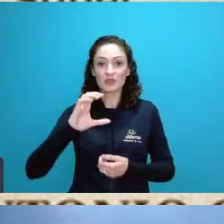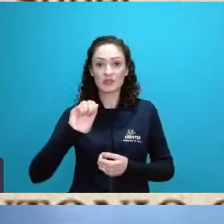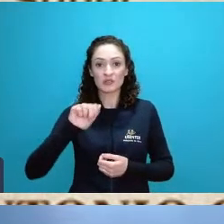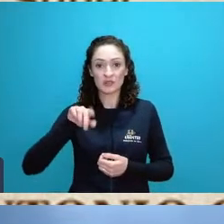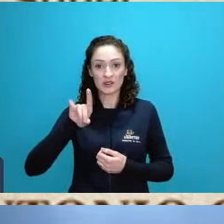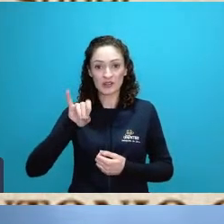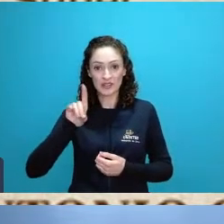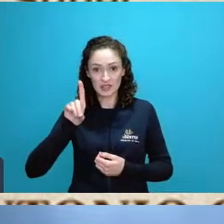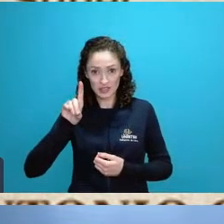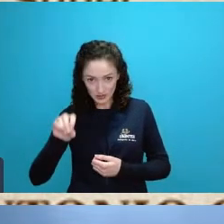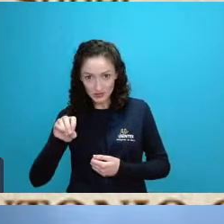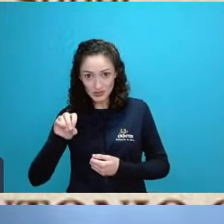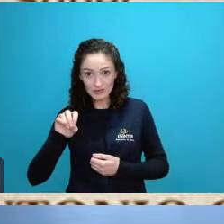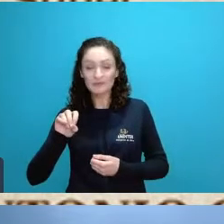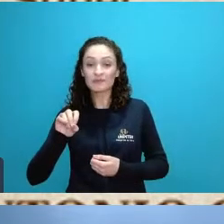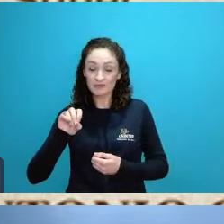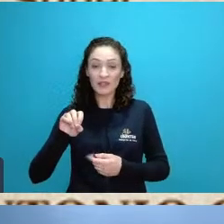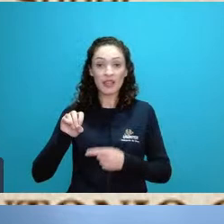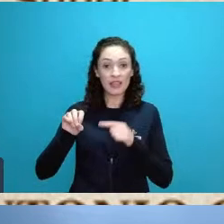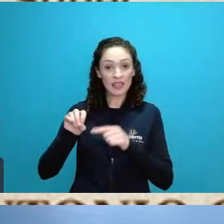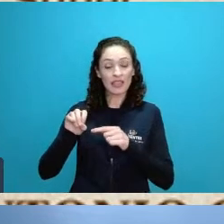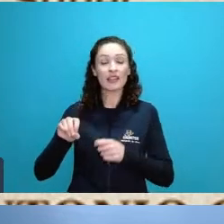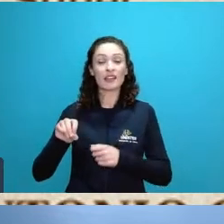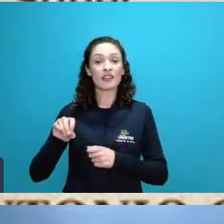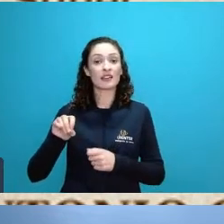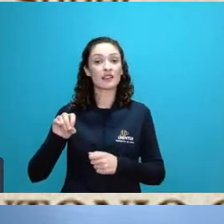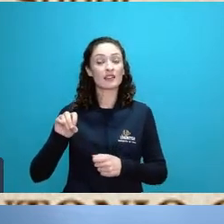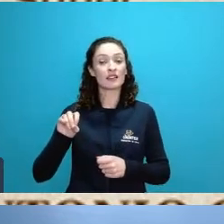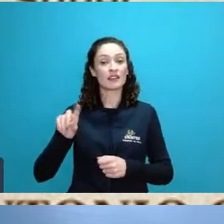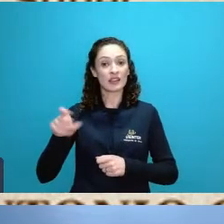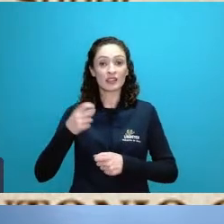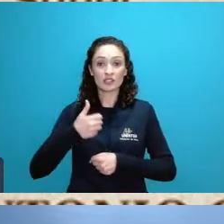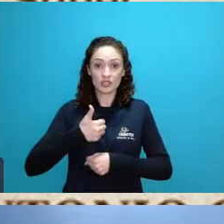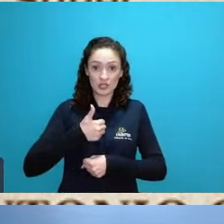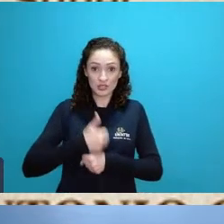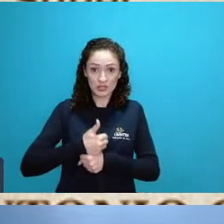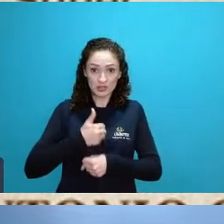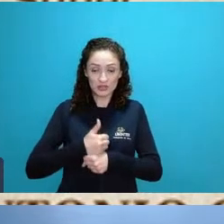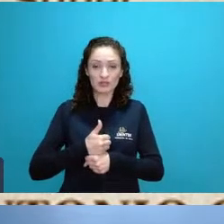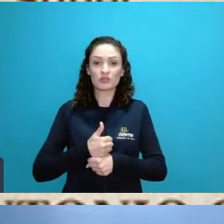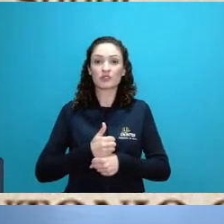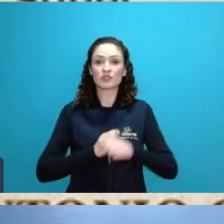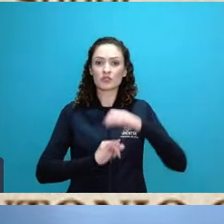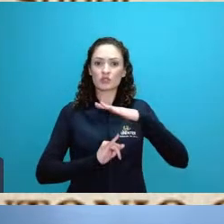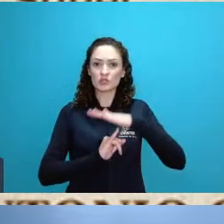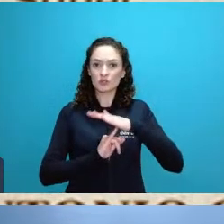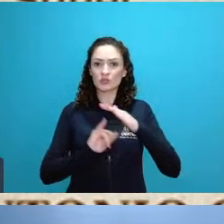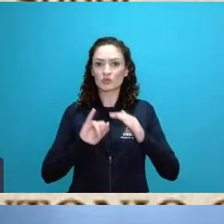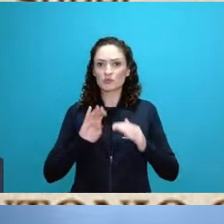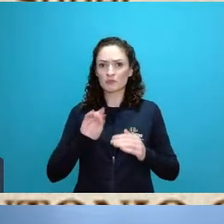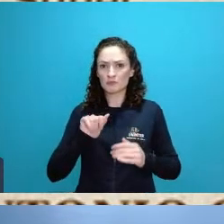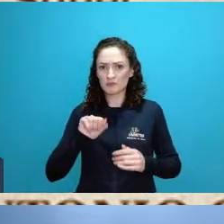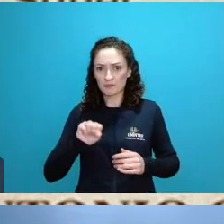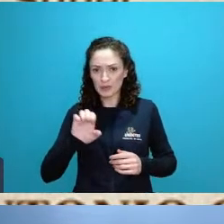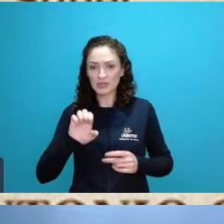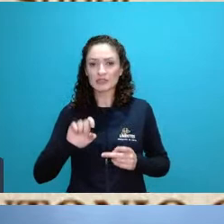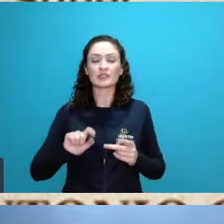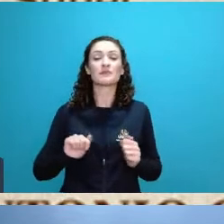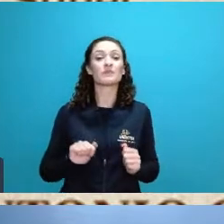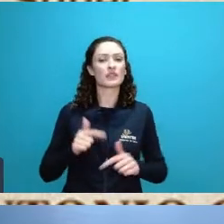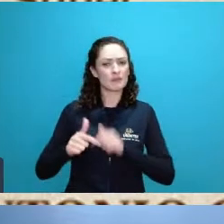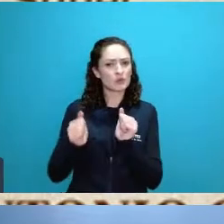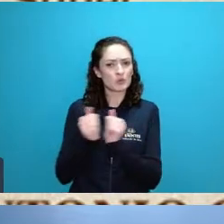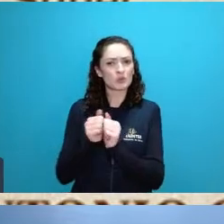ele foi diretor do Instituto Ibase trabalhou junto com o Betinho então vai ser